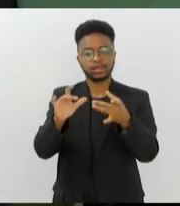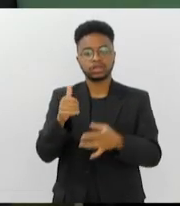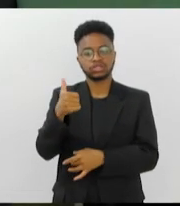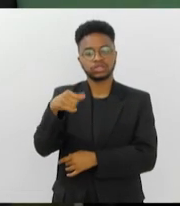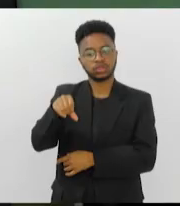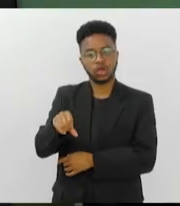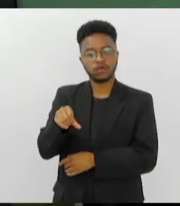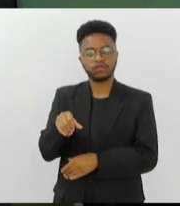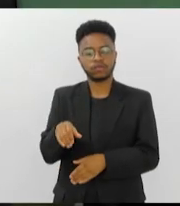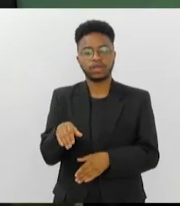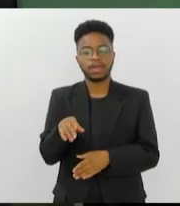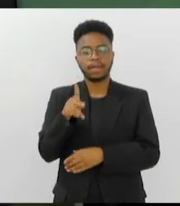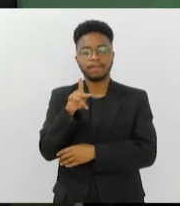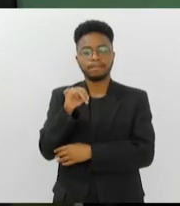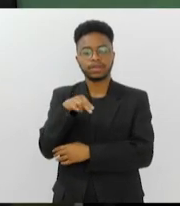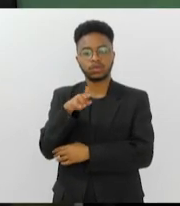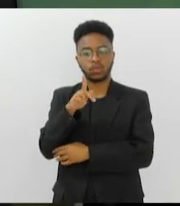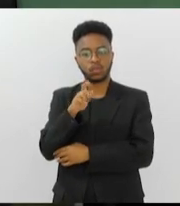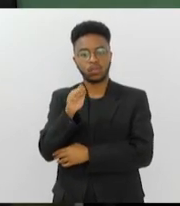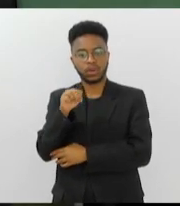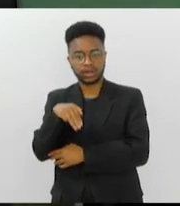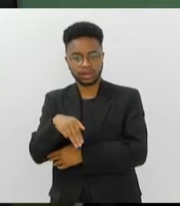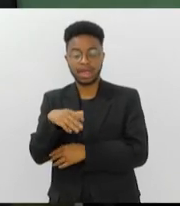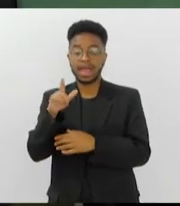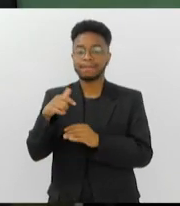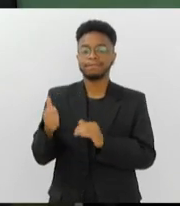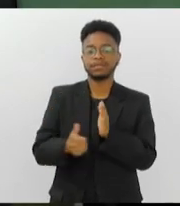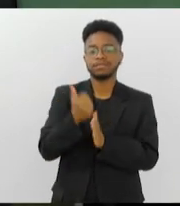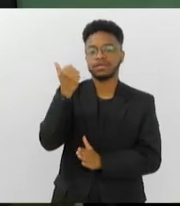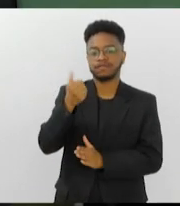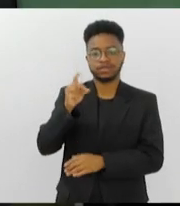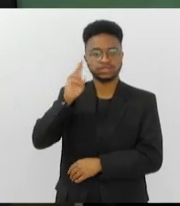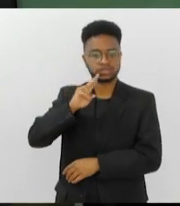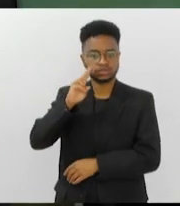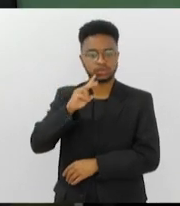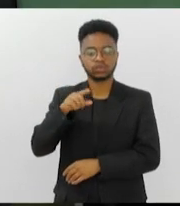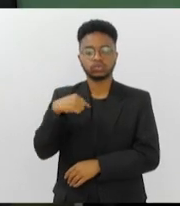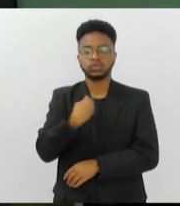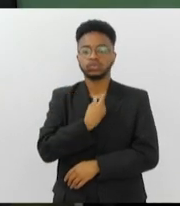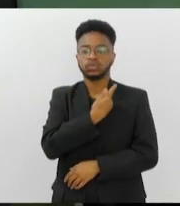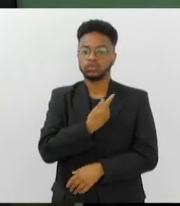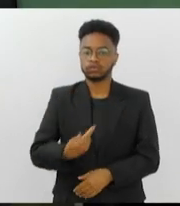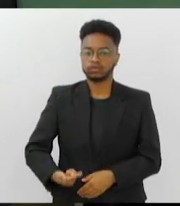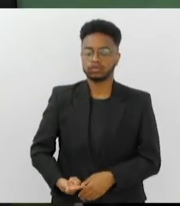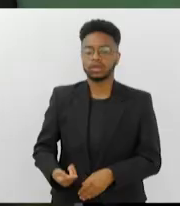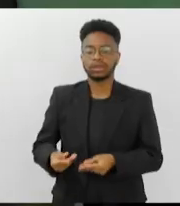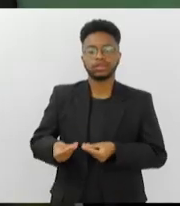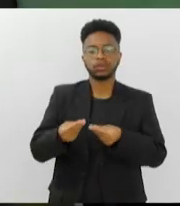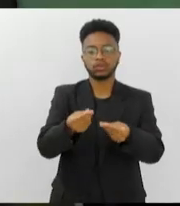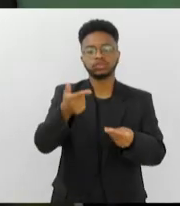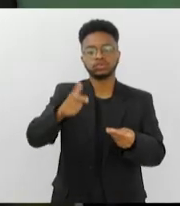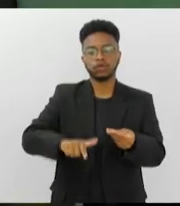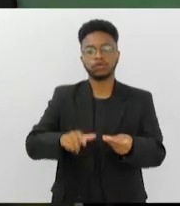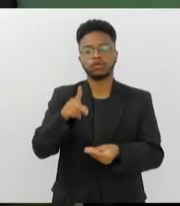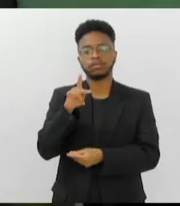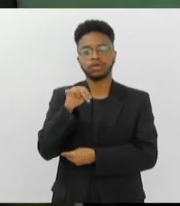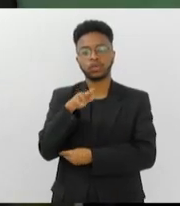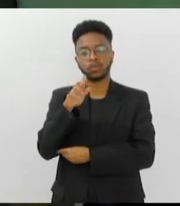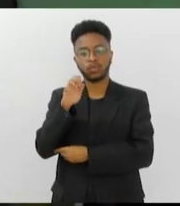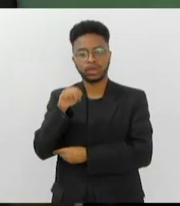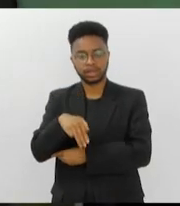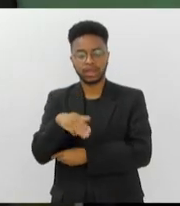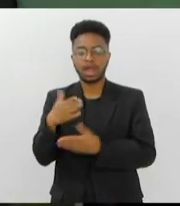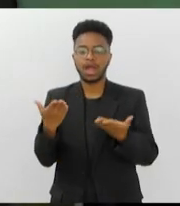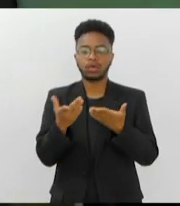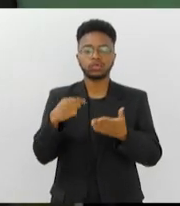pinguins de Magalhães no mar. Essa foi a primeira vez na história que o governo do Estado reintroduziu pinguins na natureza. Vamos saber mais